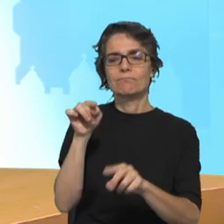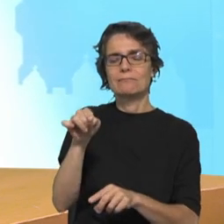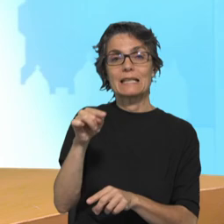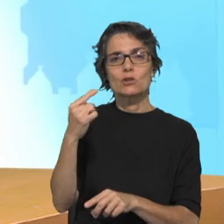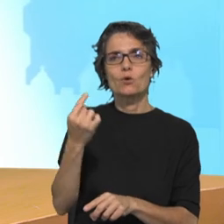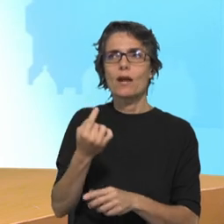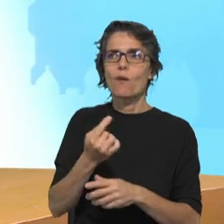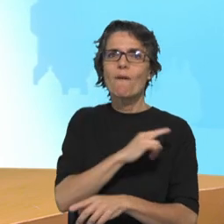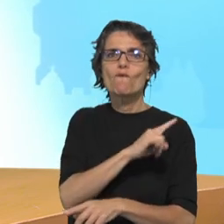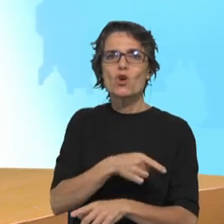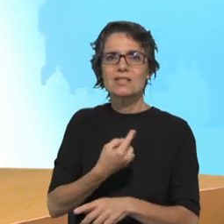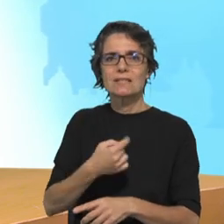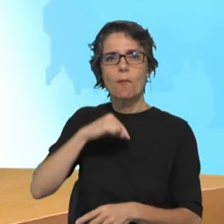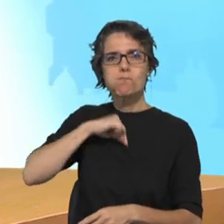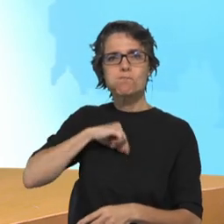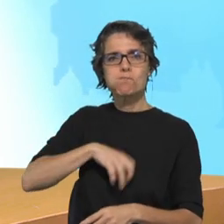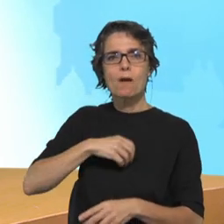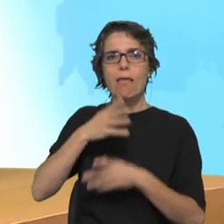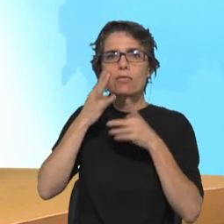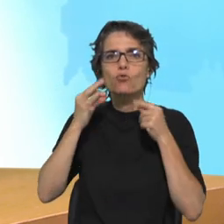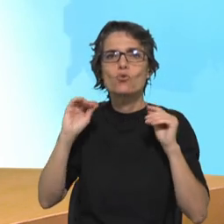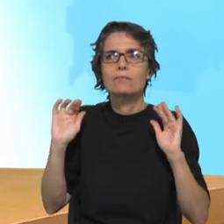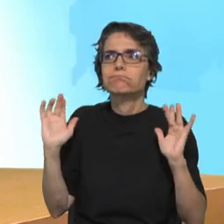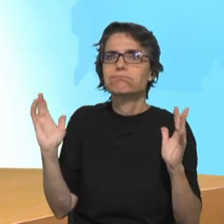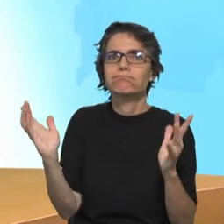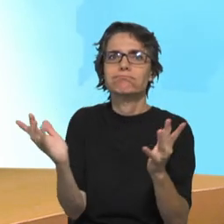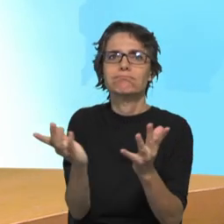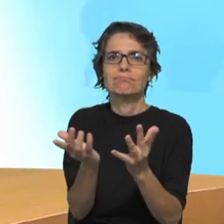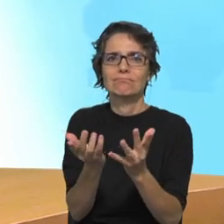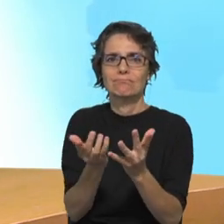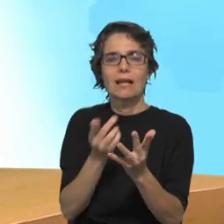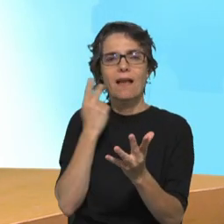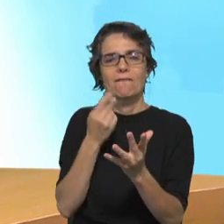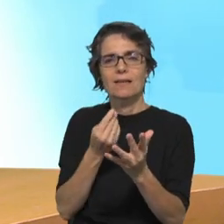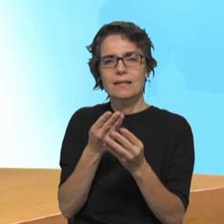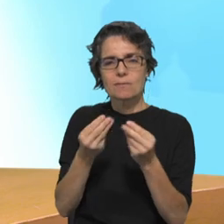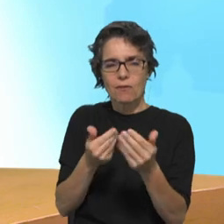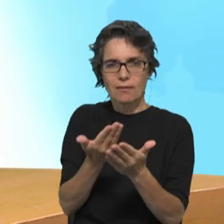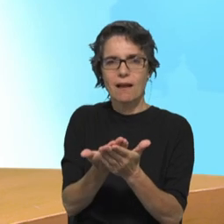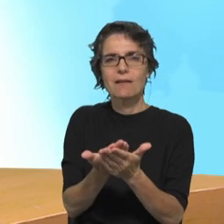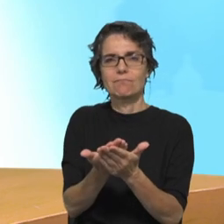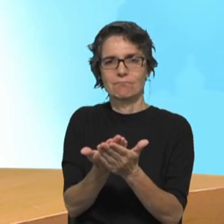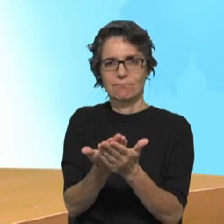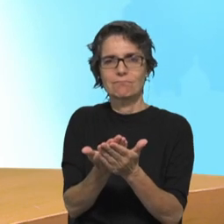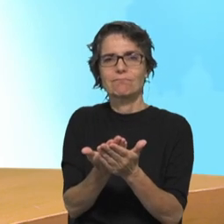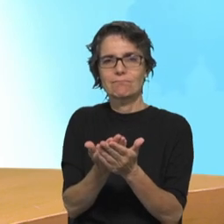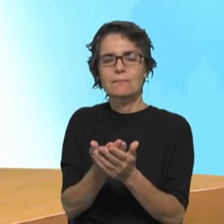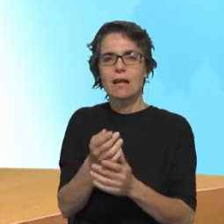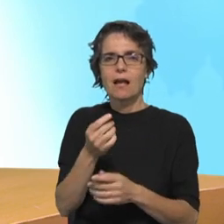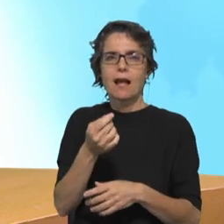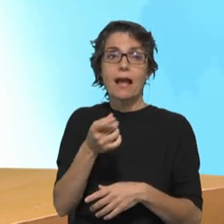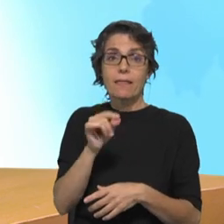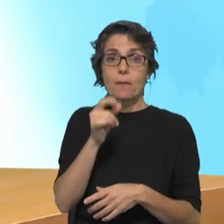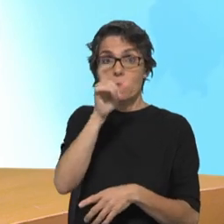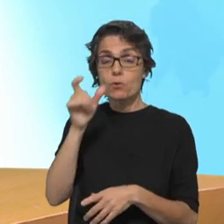à vida, e que ilumina todas as relações com outras pessoas, com outros credos,